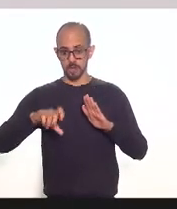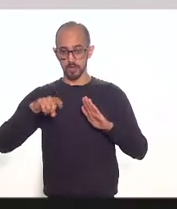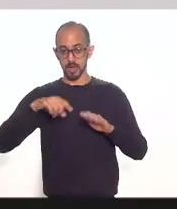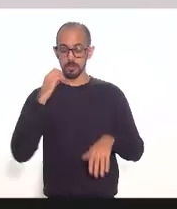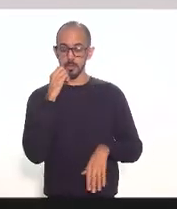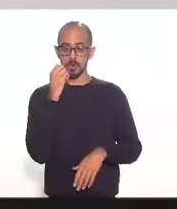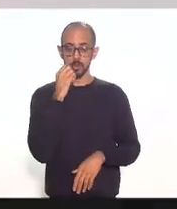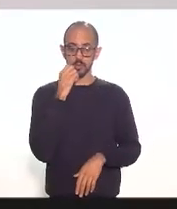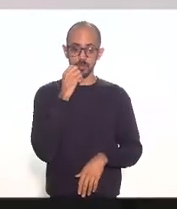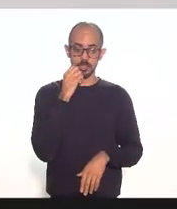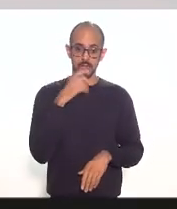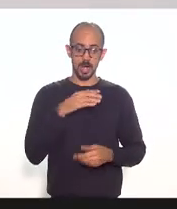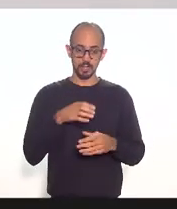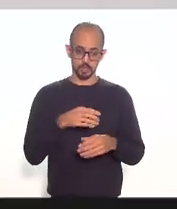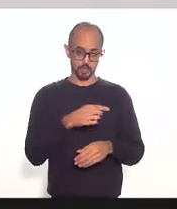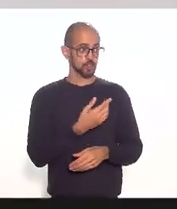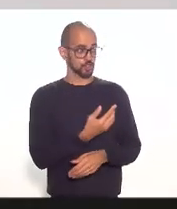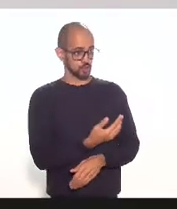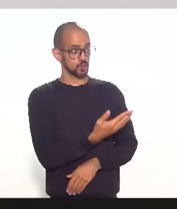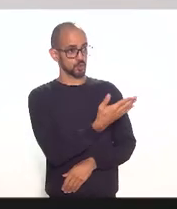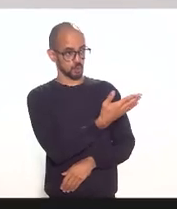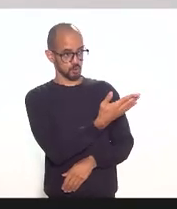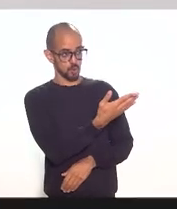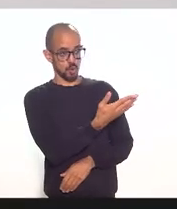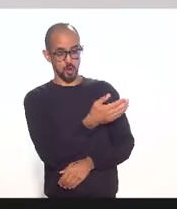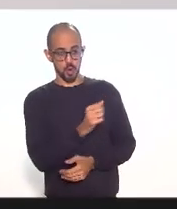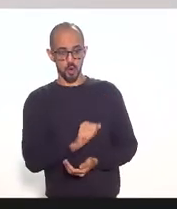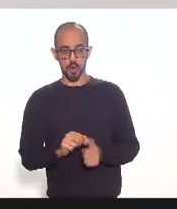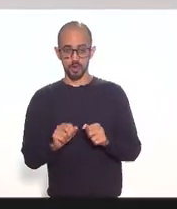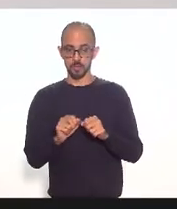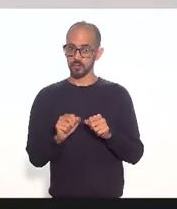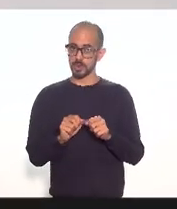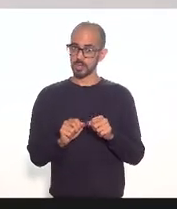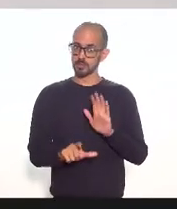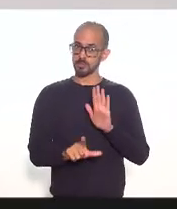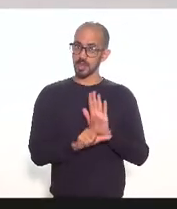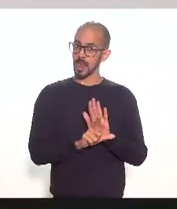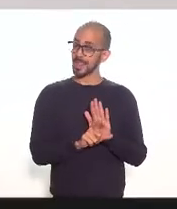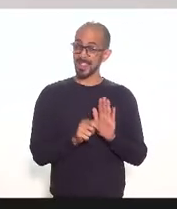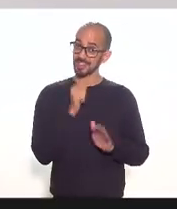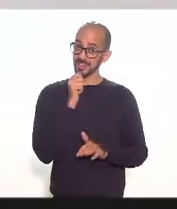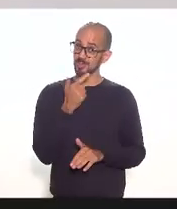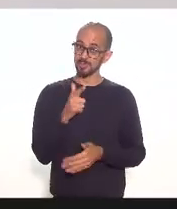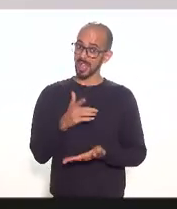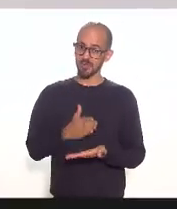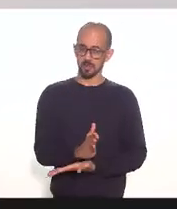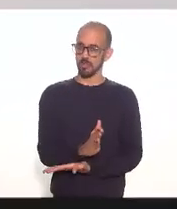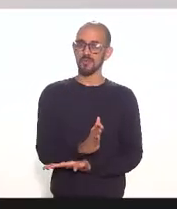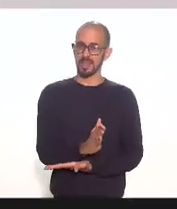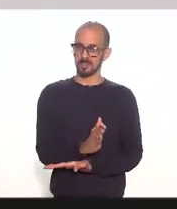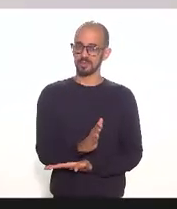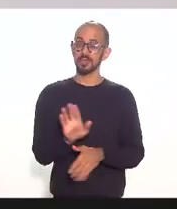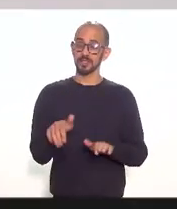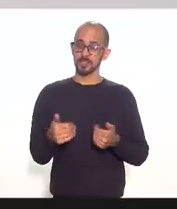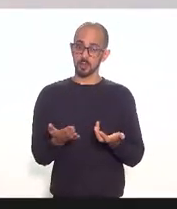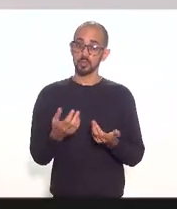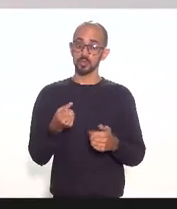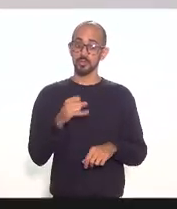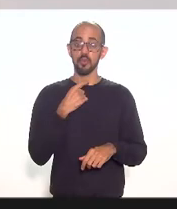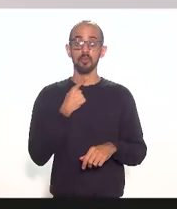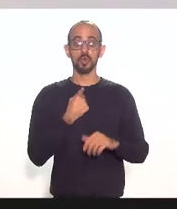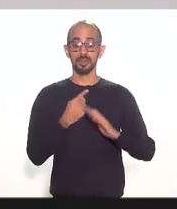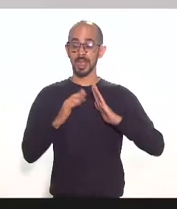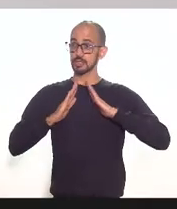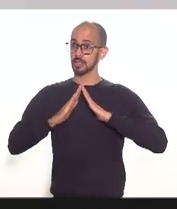estado de autoria de vossa excelência ainda não estava em vigor então se for desejo do parlamento